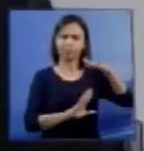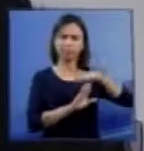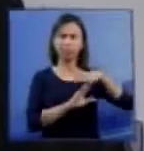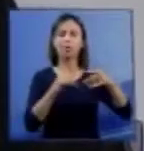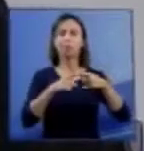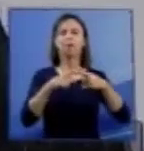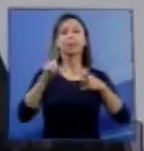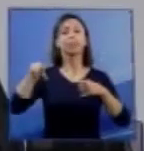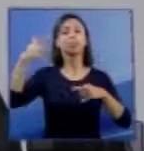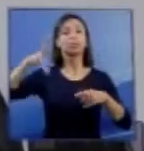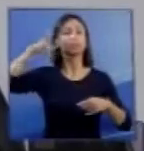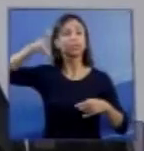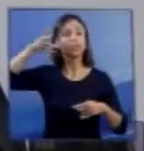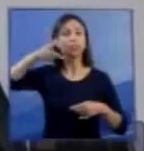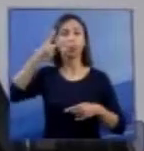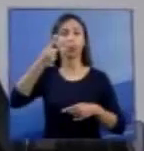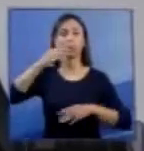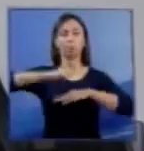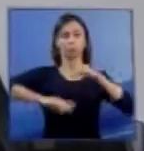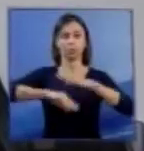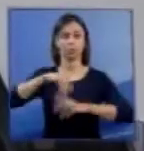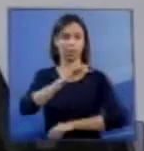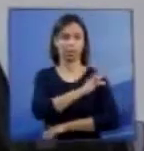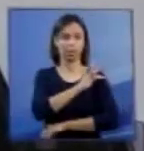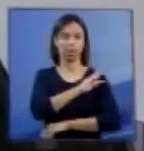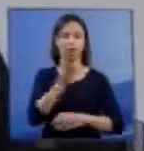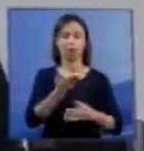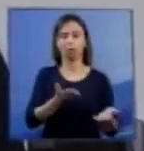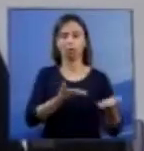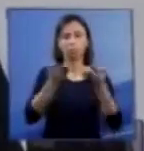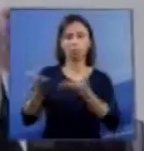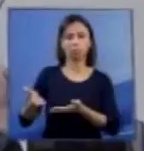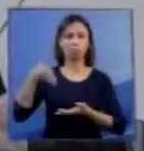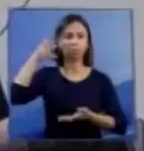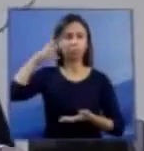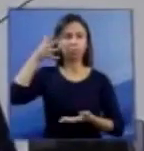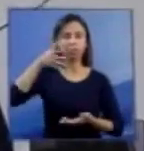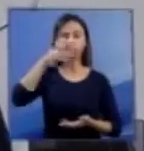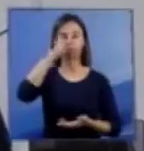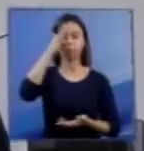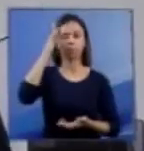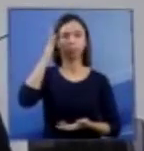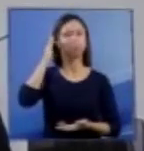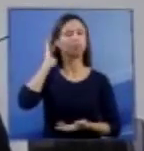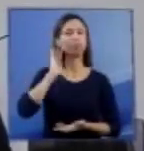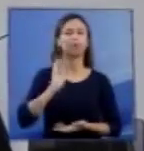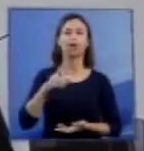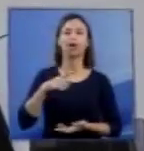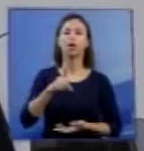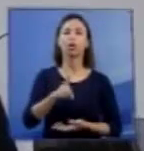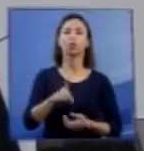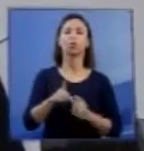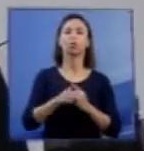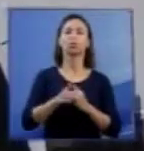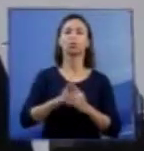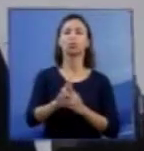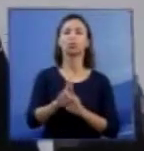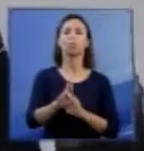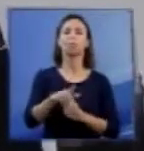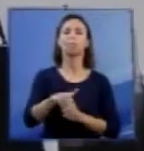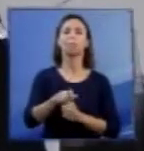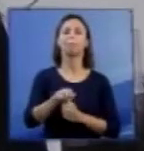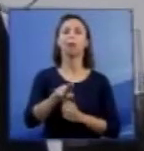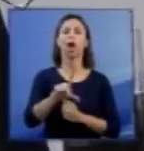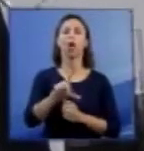técnico, eu dou a palavra, no caso, ao doutor Paulo Silveira Martins